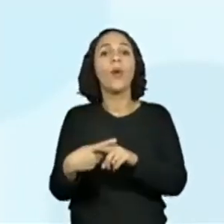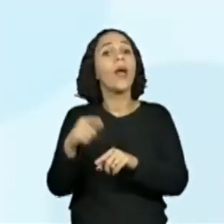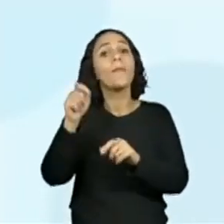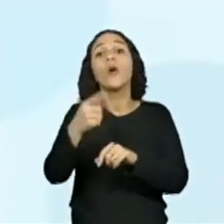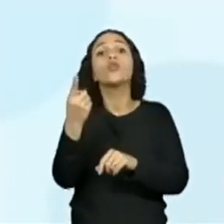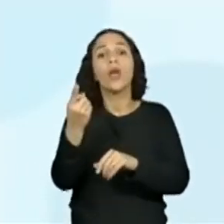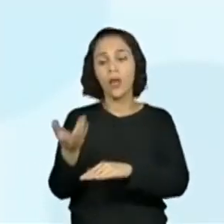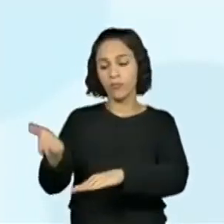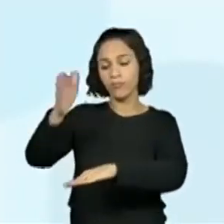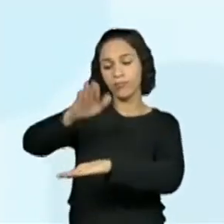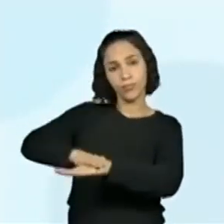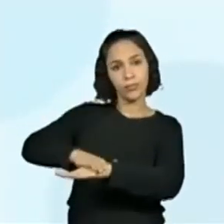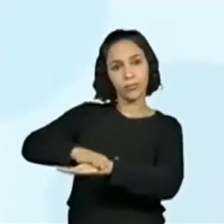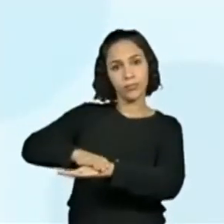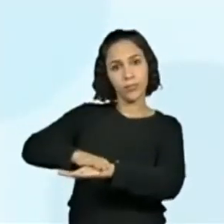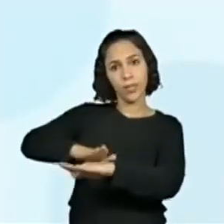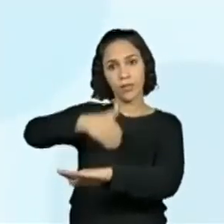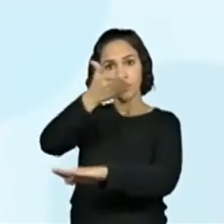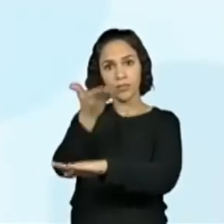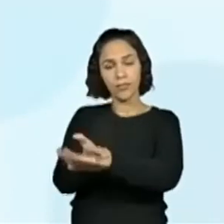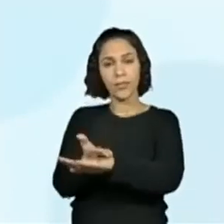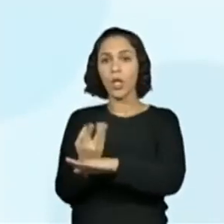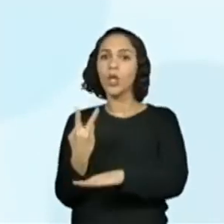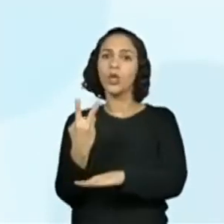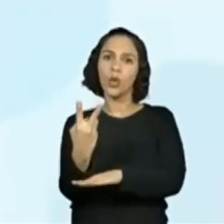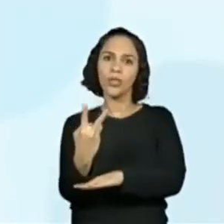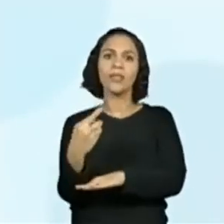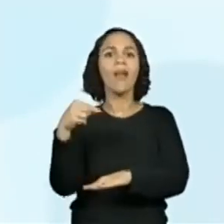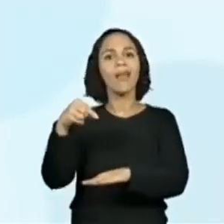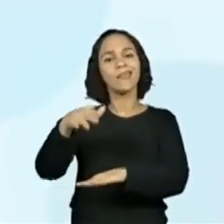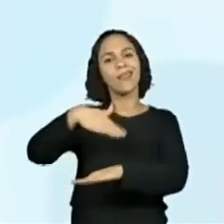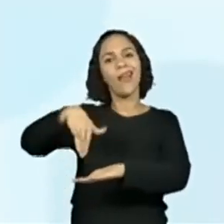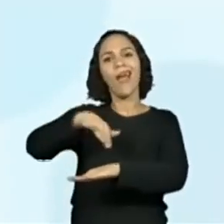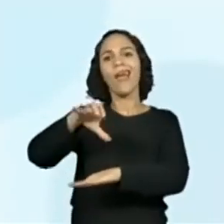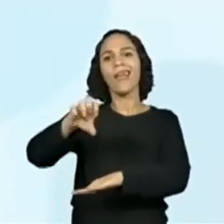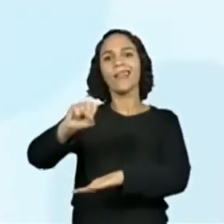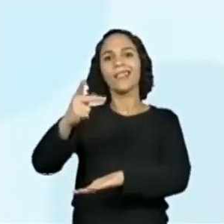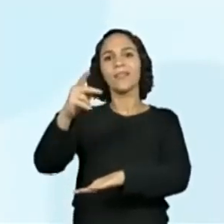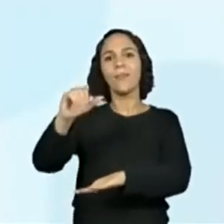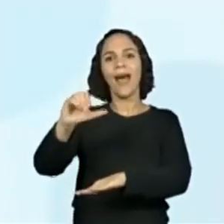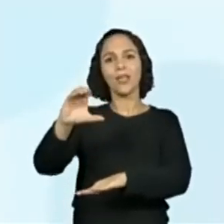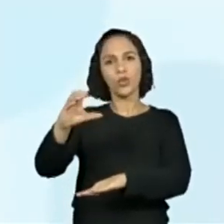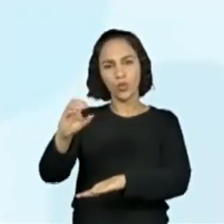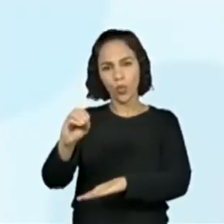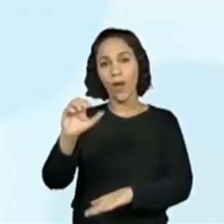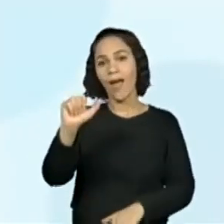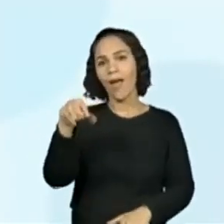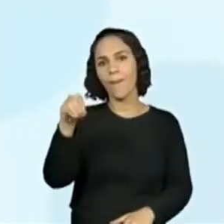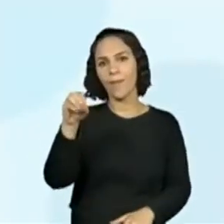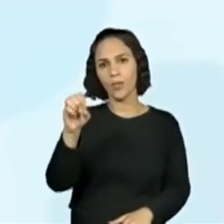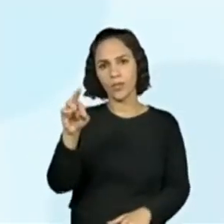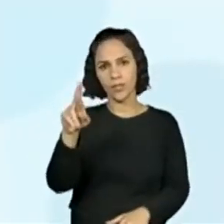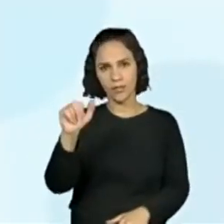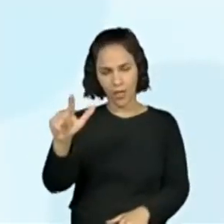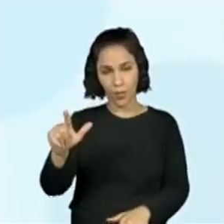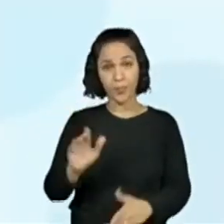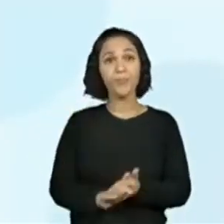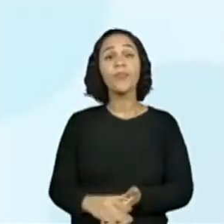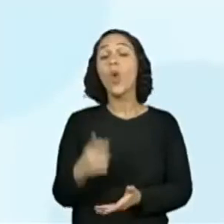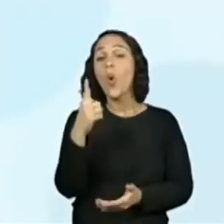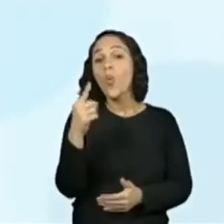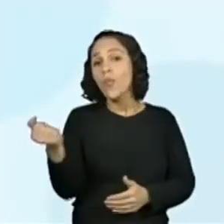duas possibilidades. Certo? No jogo de um dado, só um dado,